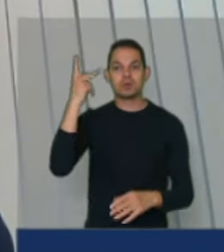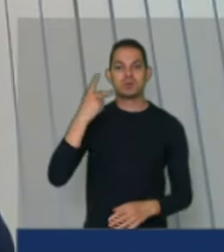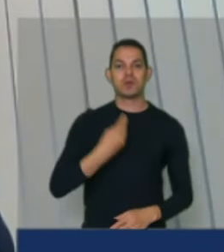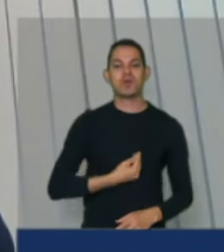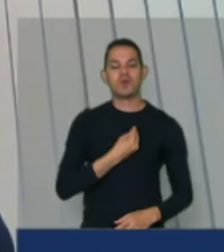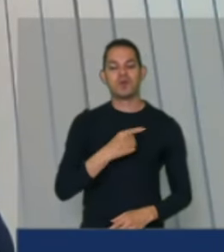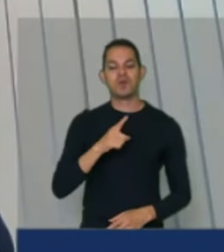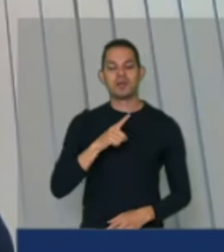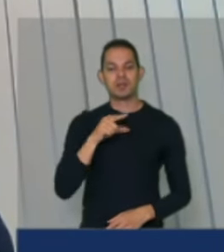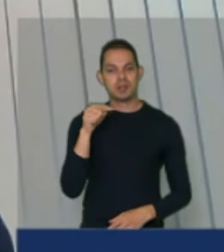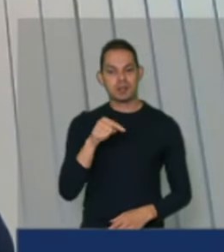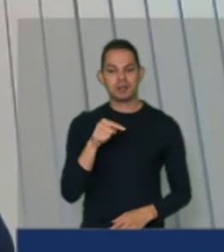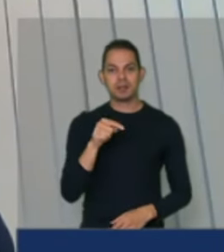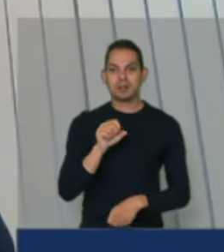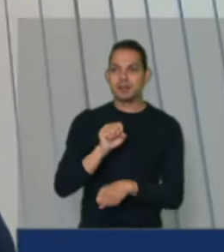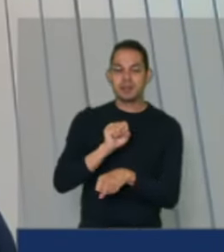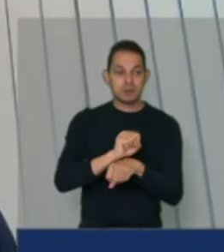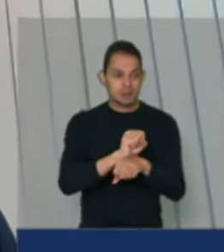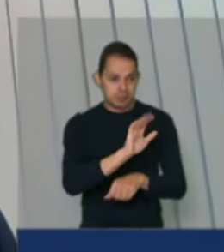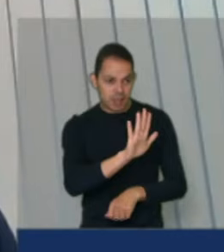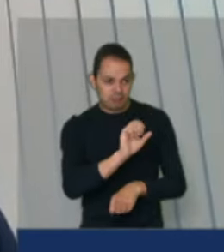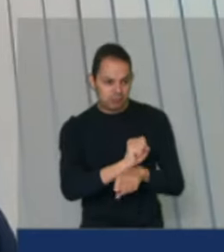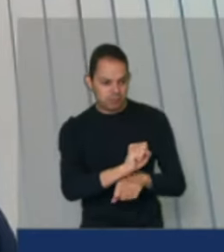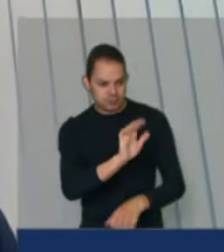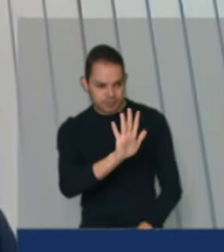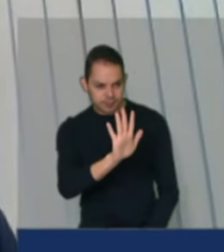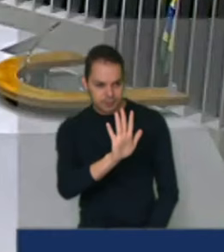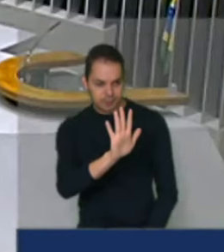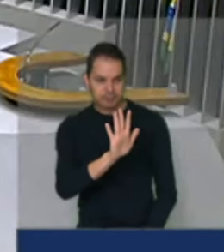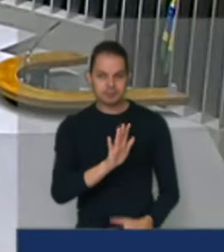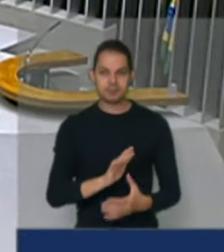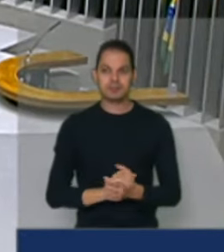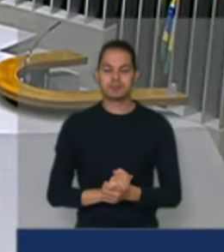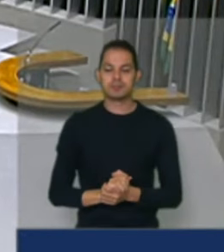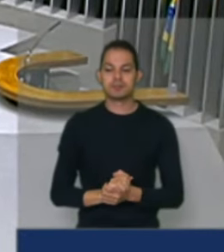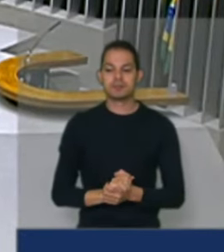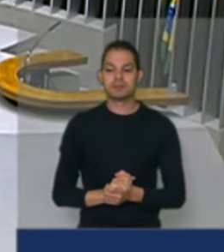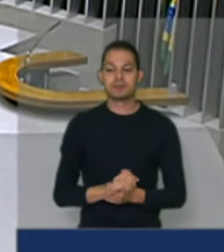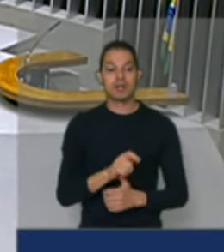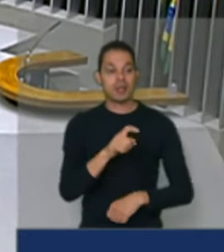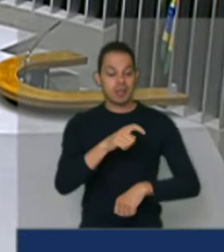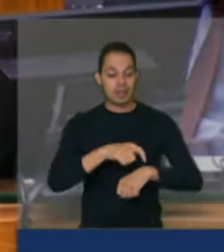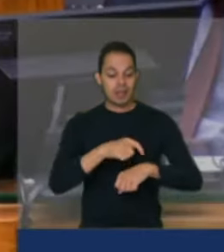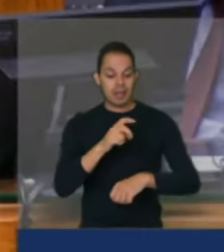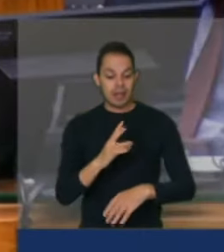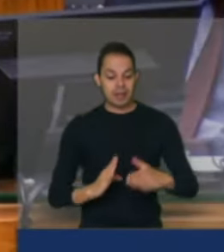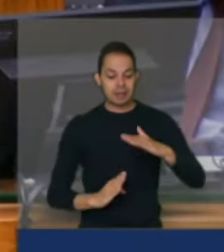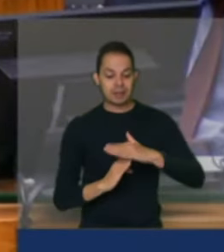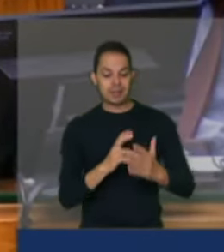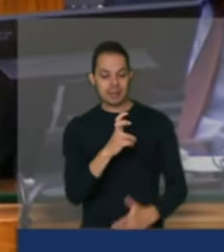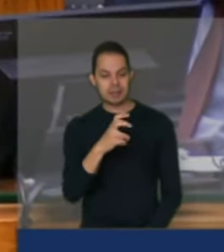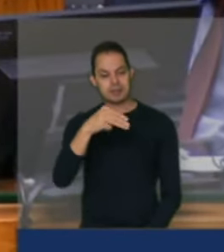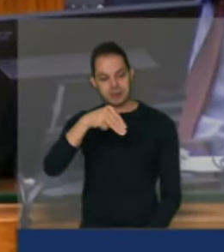João só um segundinho por favor querido tu tem cinco minutos obrigado